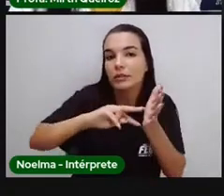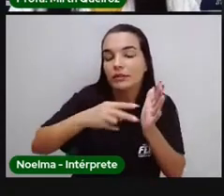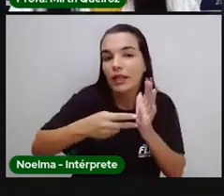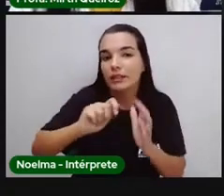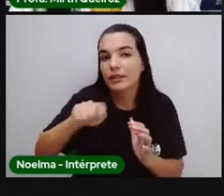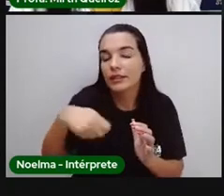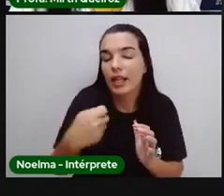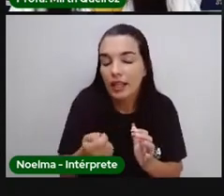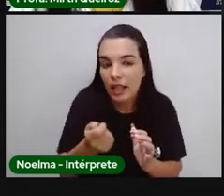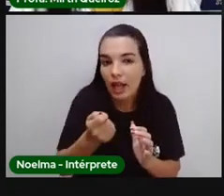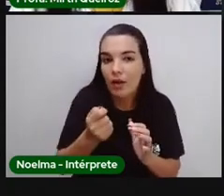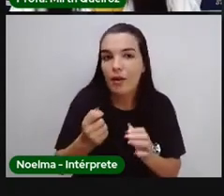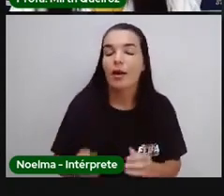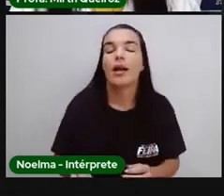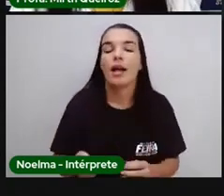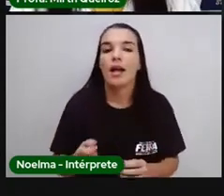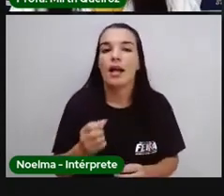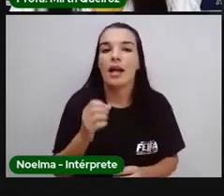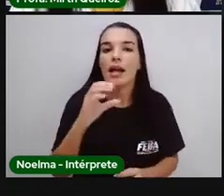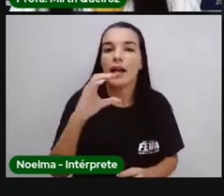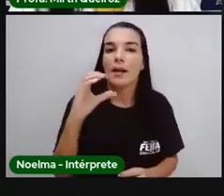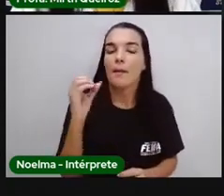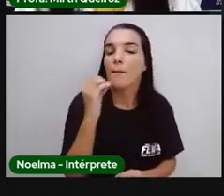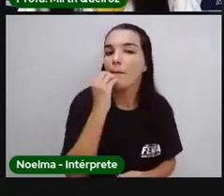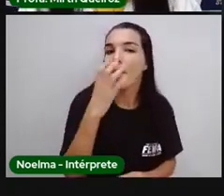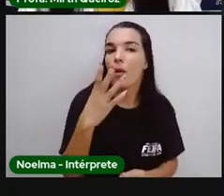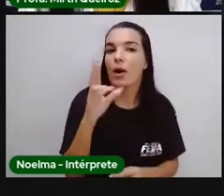Cabo da Boa Esperança.